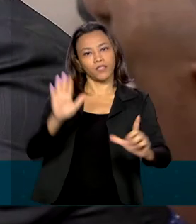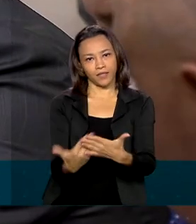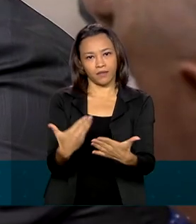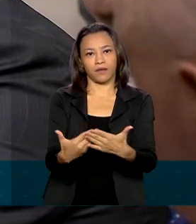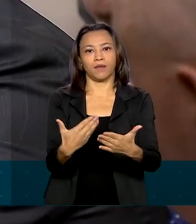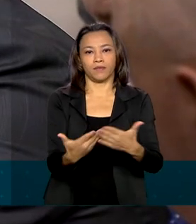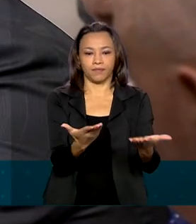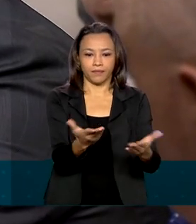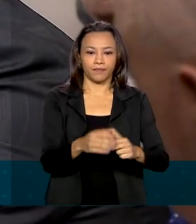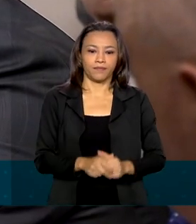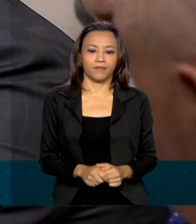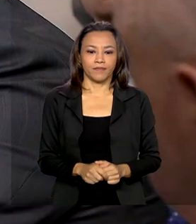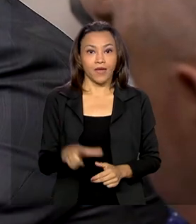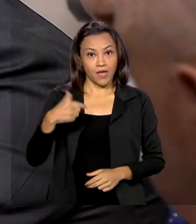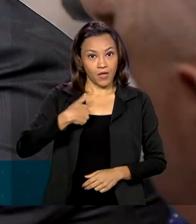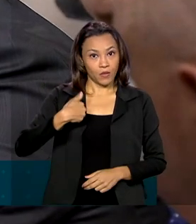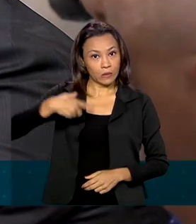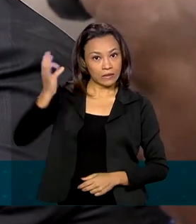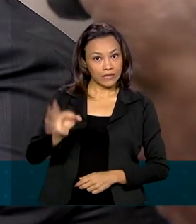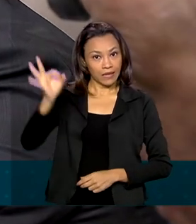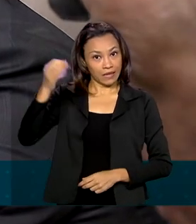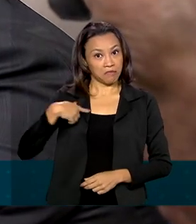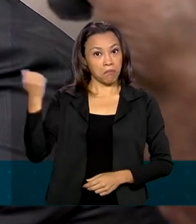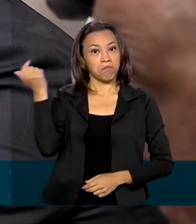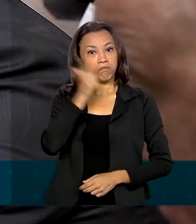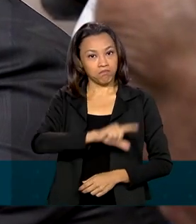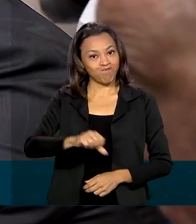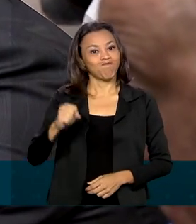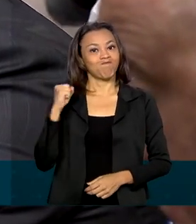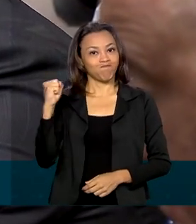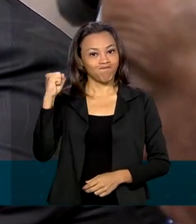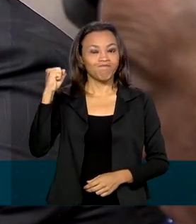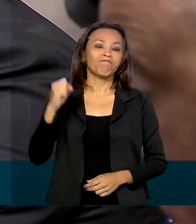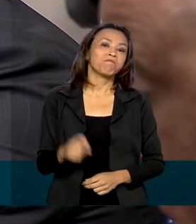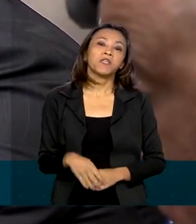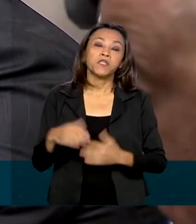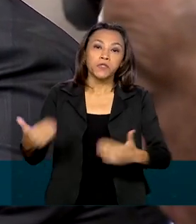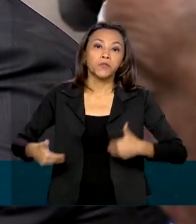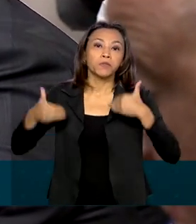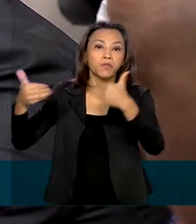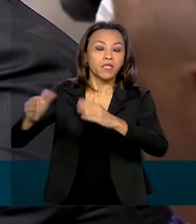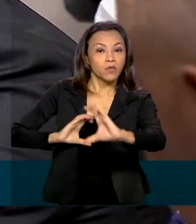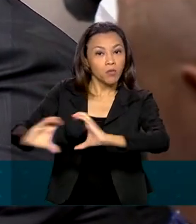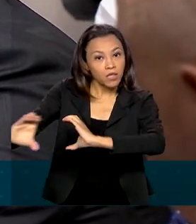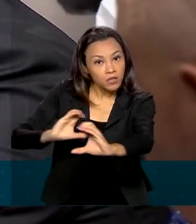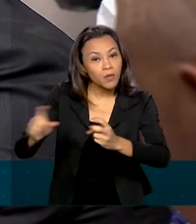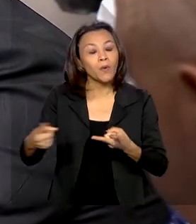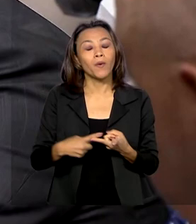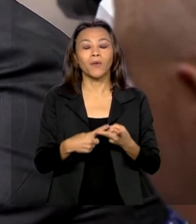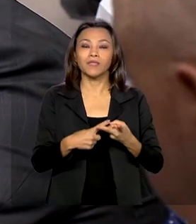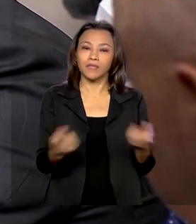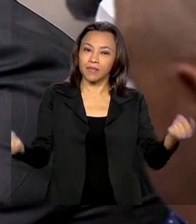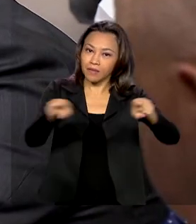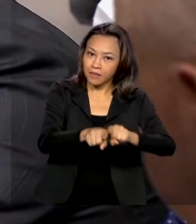Estou certo que vai ser mais uma iniciativa vitoriosa do Ministério das Comunicações, do Ministério da Educação,